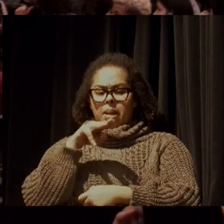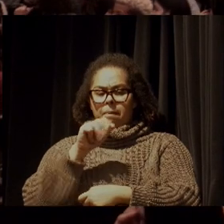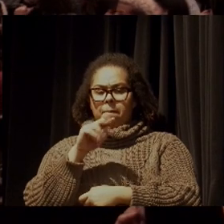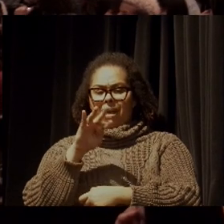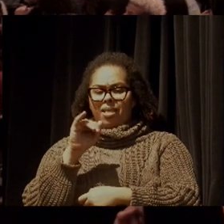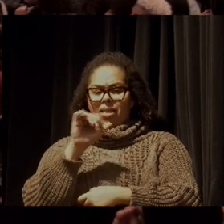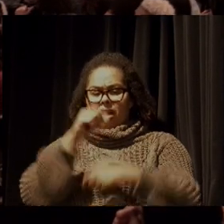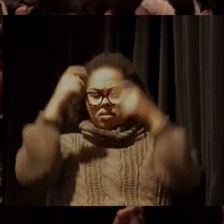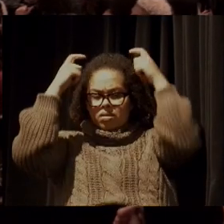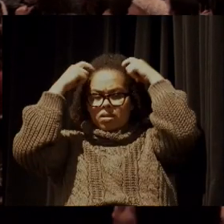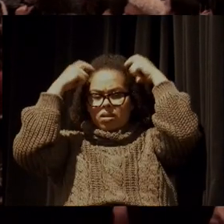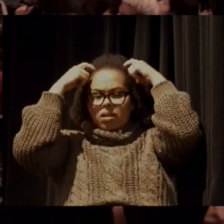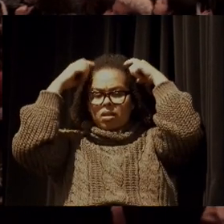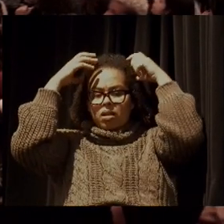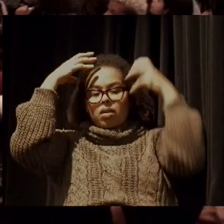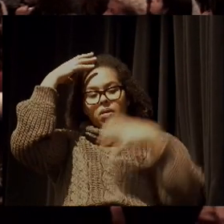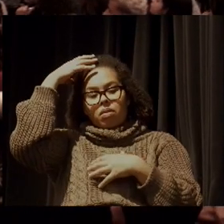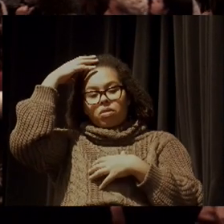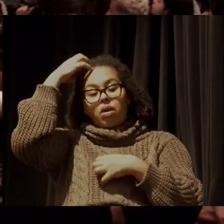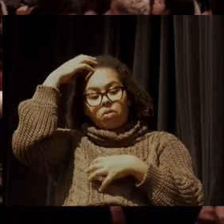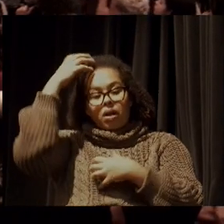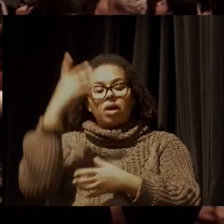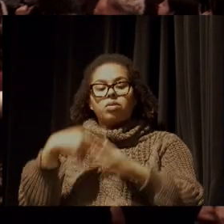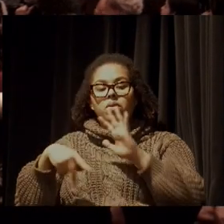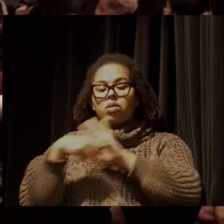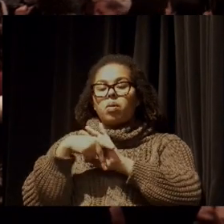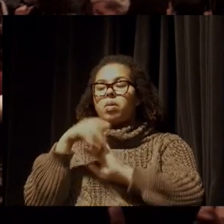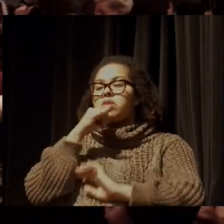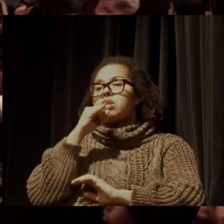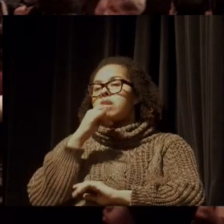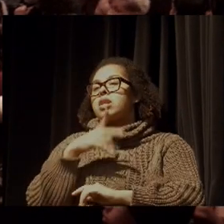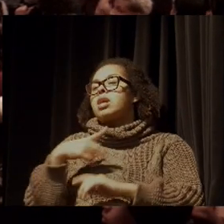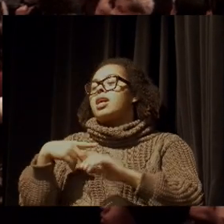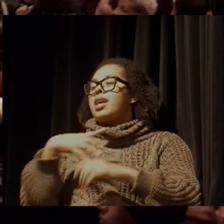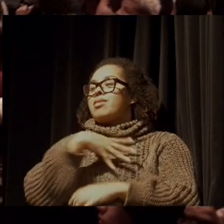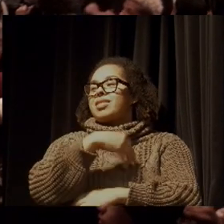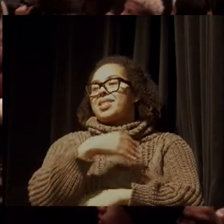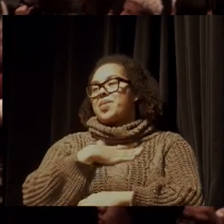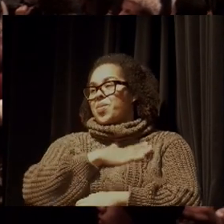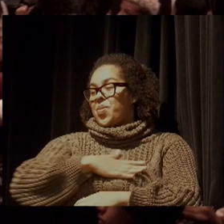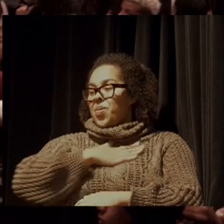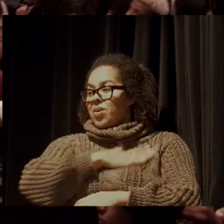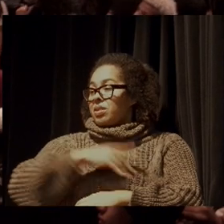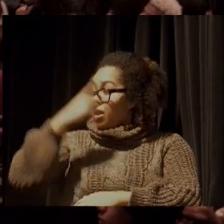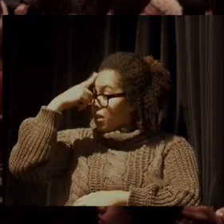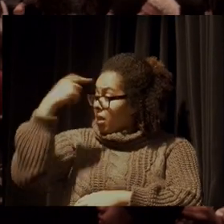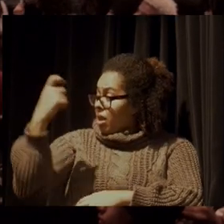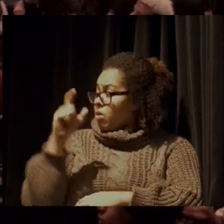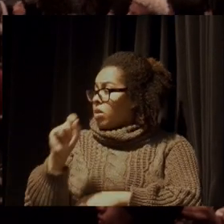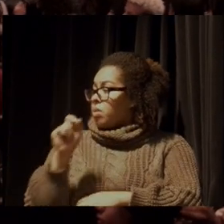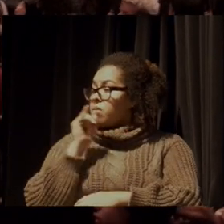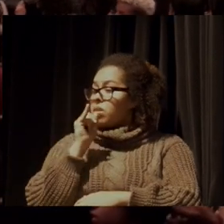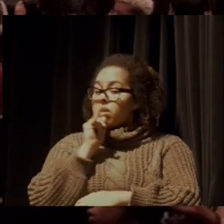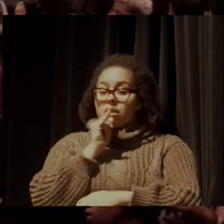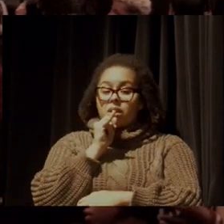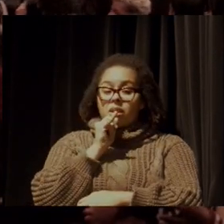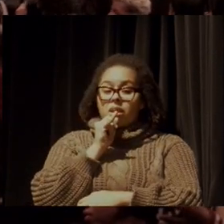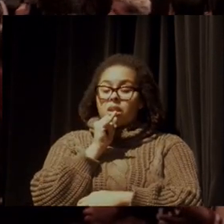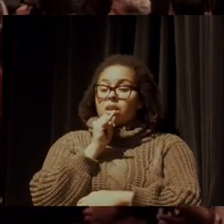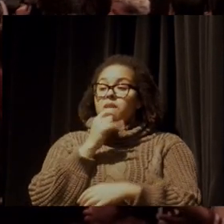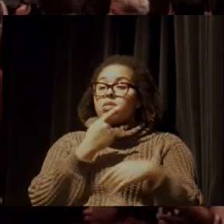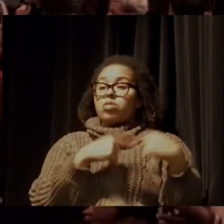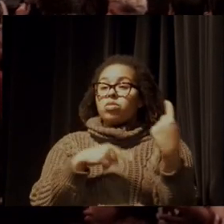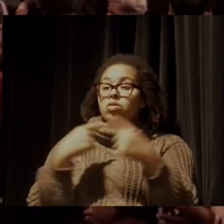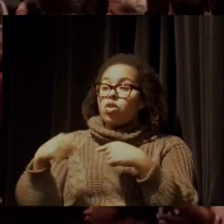ela fala para o Juliano, não me irrita, meu papai. Então, eu adoro aquela filha dele. Então, uma das ideias, e o Hérgio, falei para você, porque nós estamos